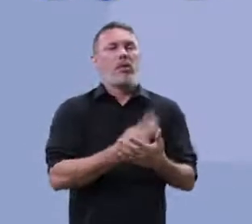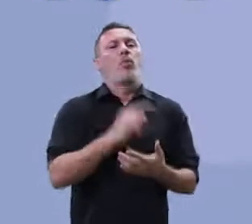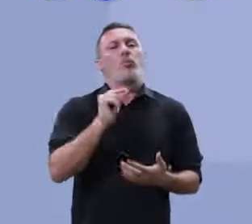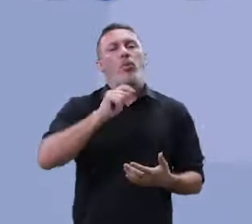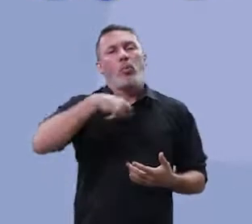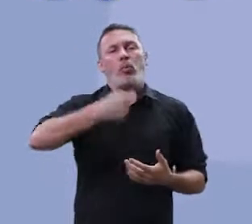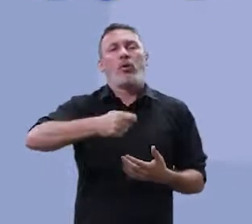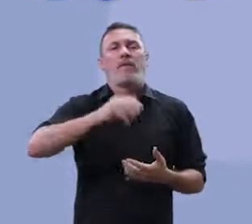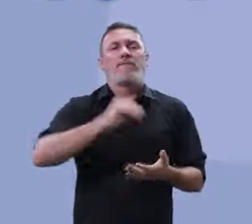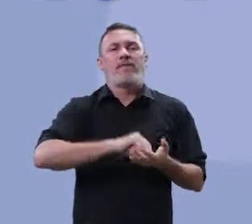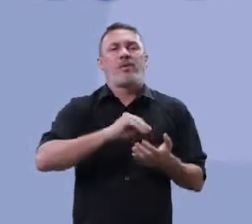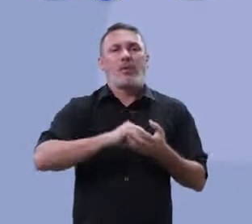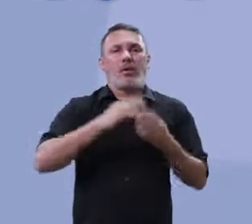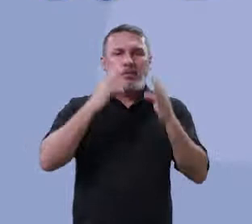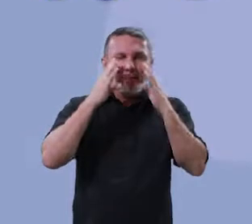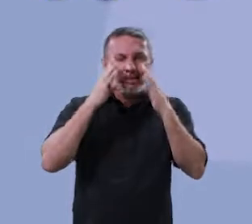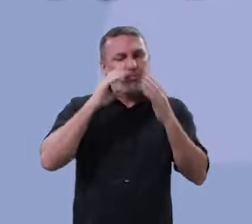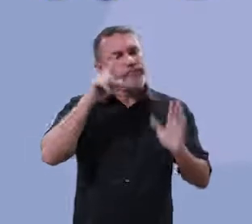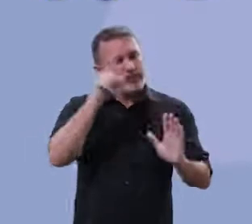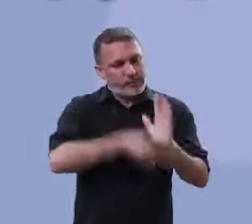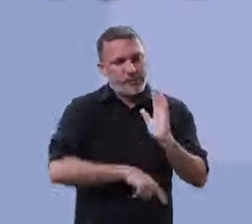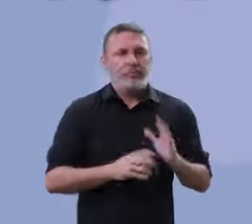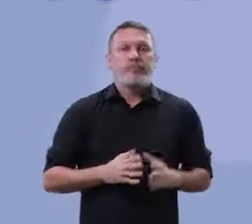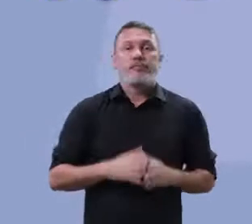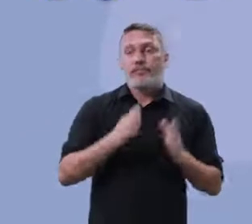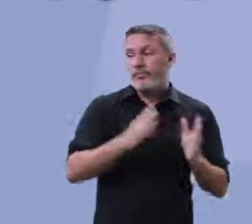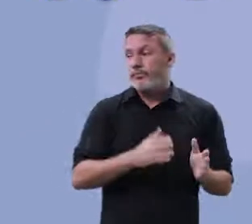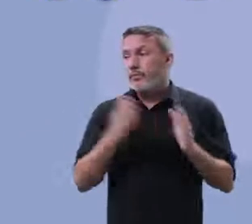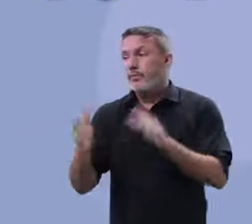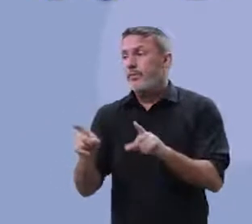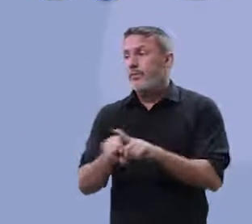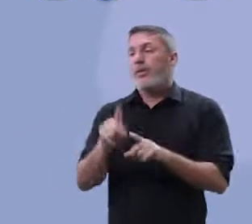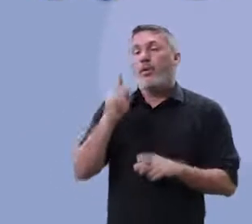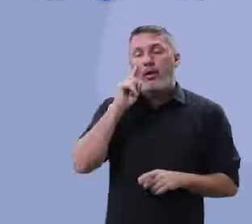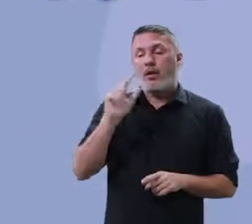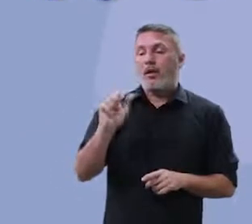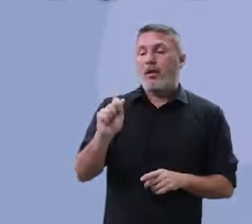Falta de atenção. E a outra ali, ó, é ausência.